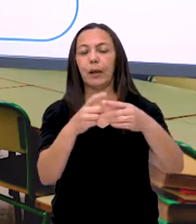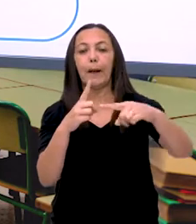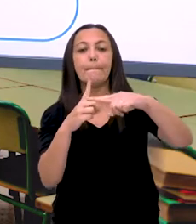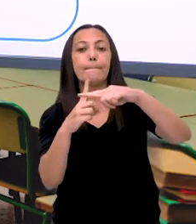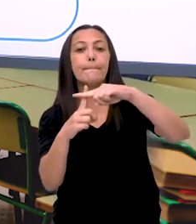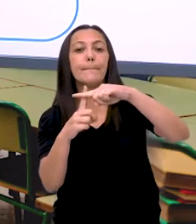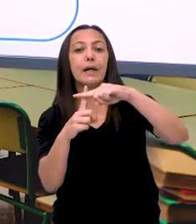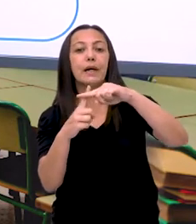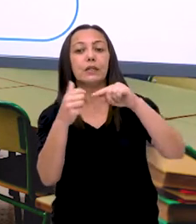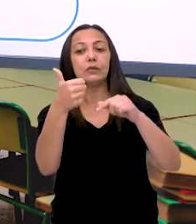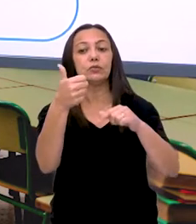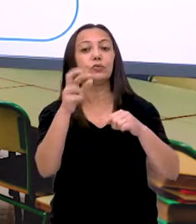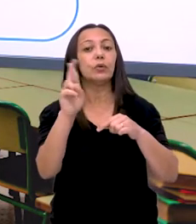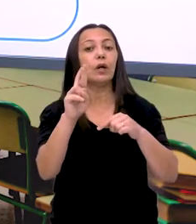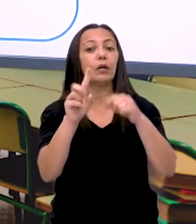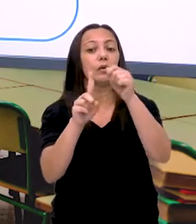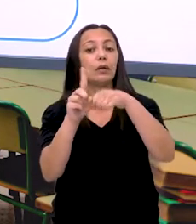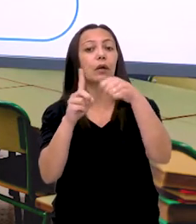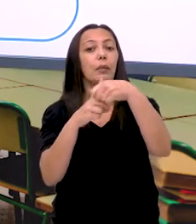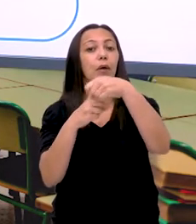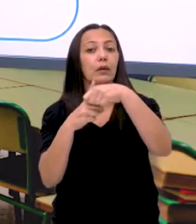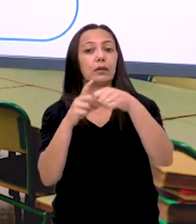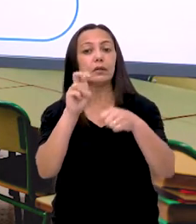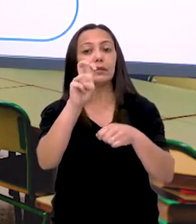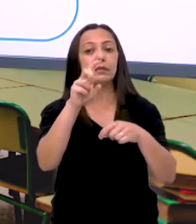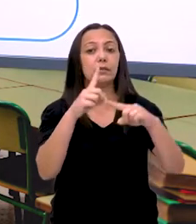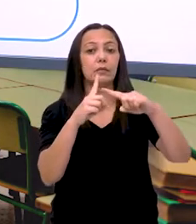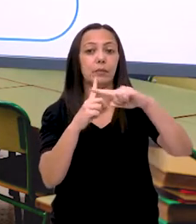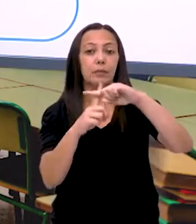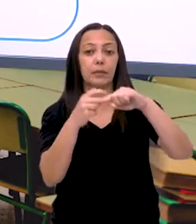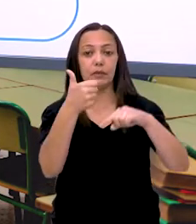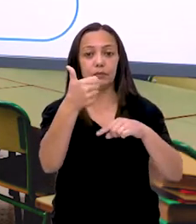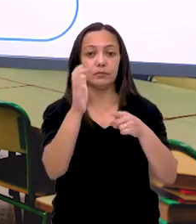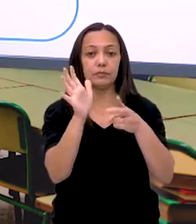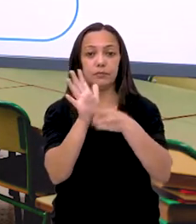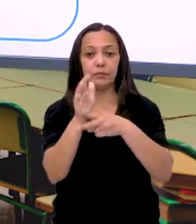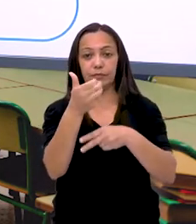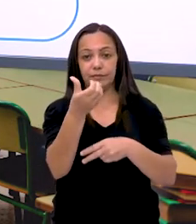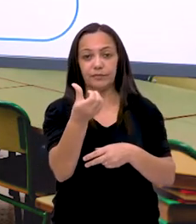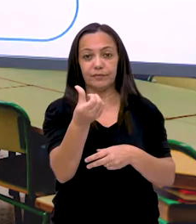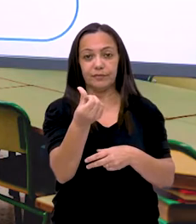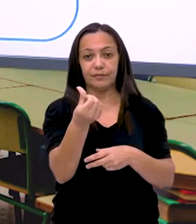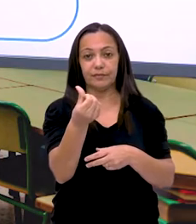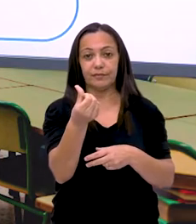Somando com a banana que foi 1, 5 mais 1, 6.